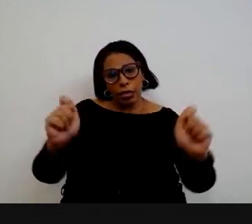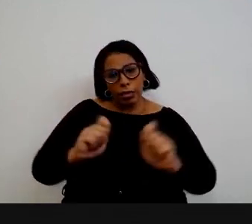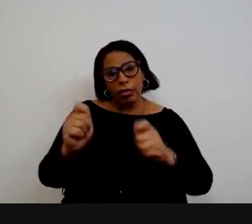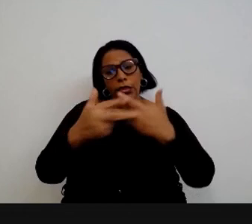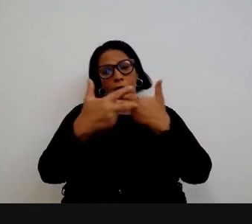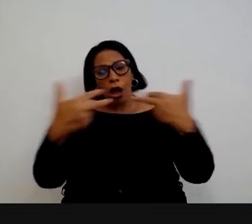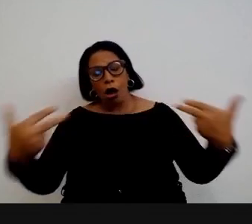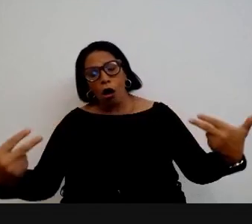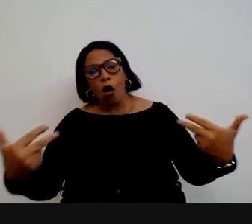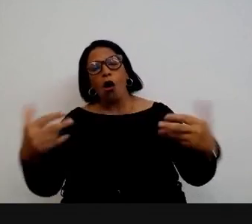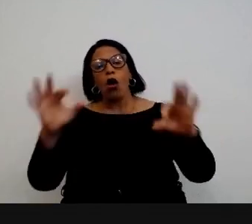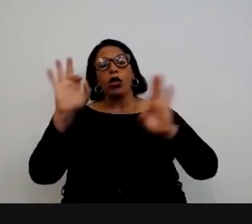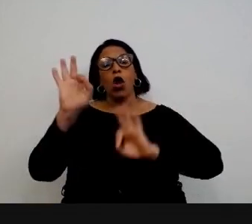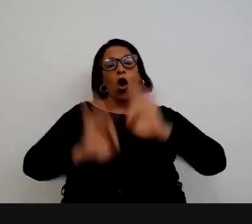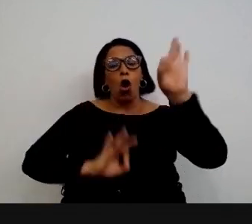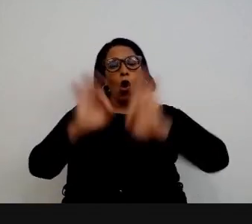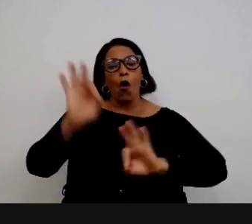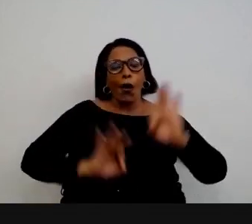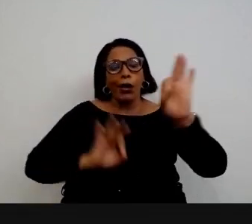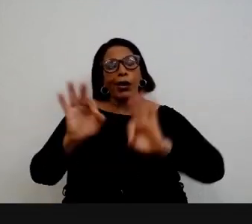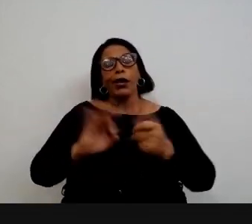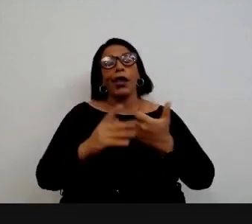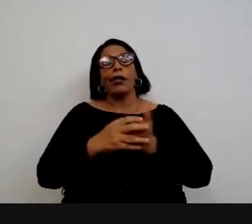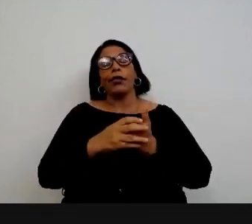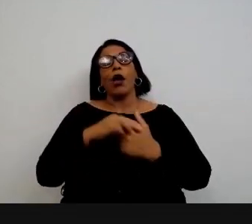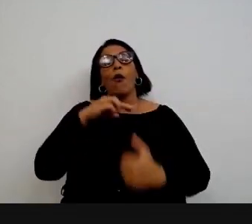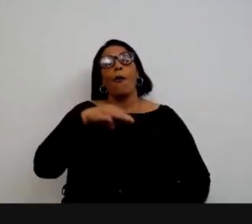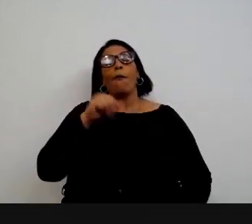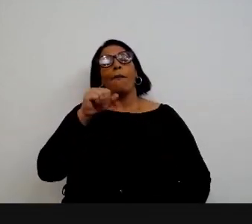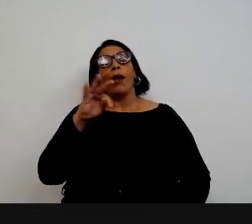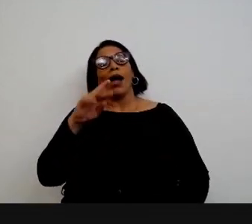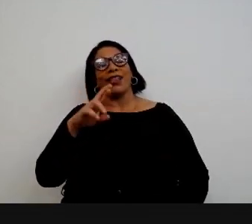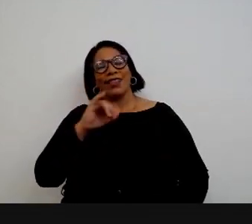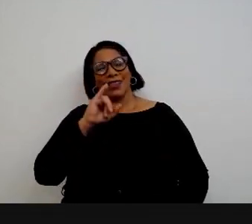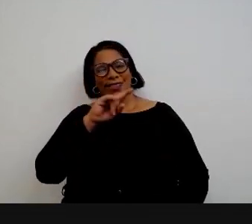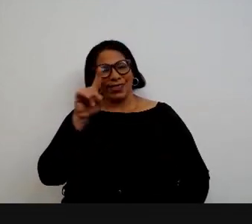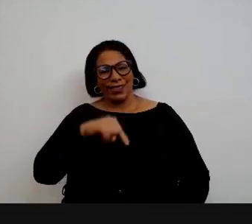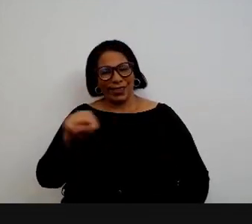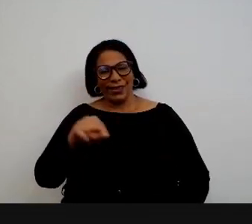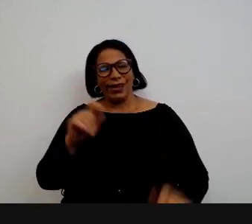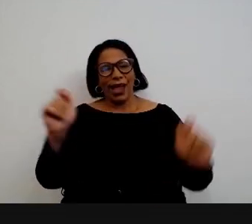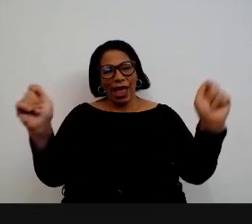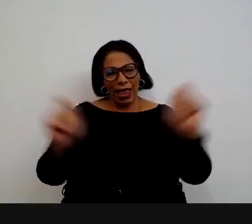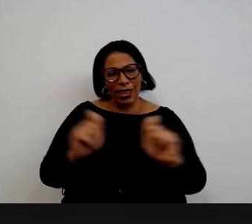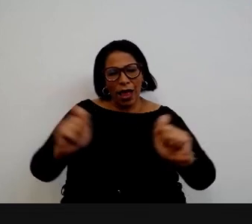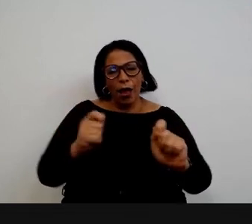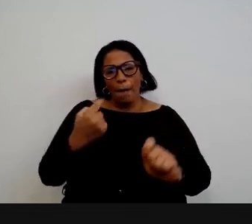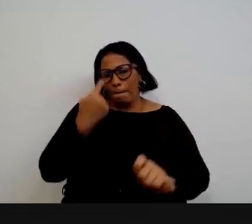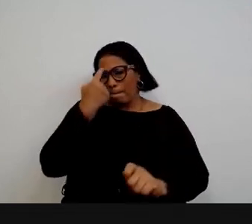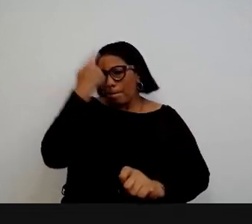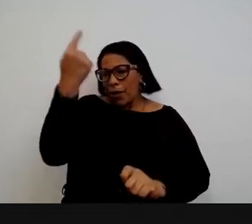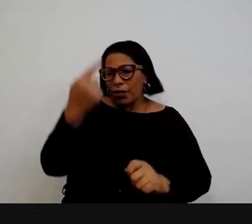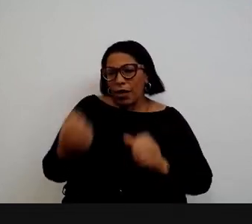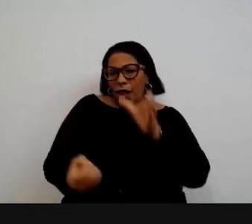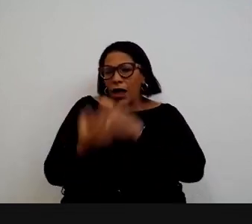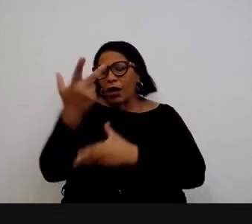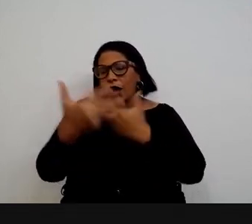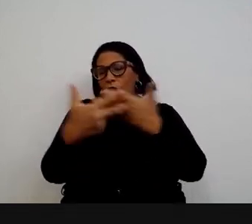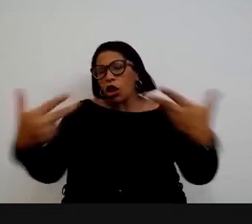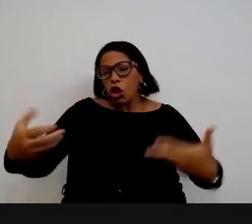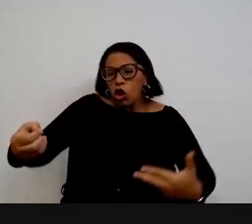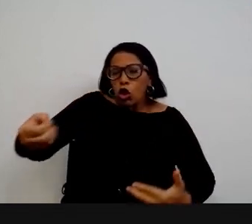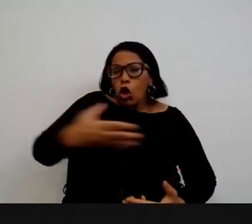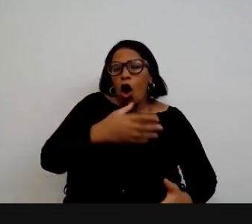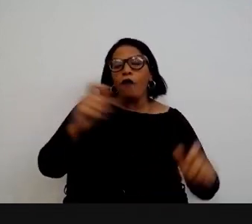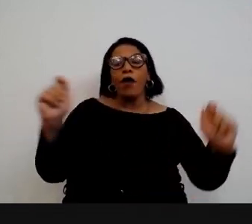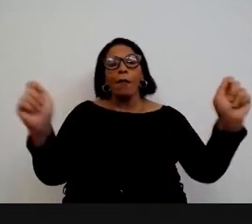essa estruturação de matriz de competências é uma estruturação mais recente e ela cria novas ferramentas para que